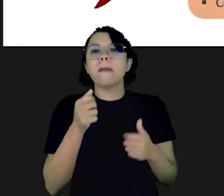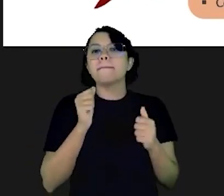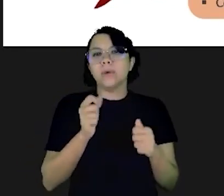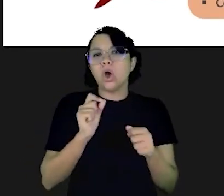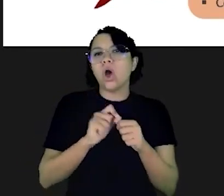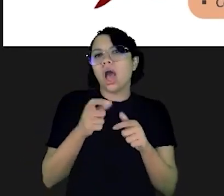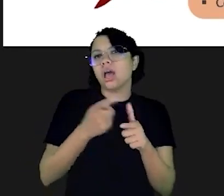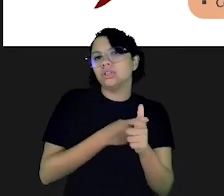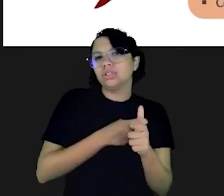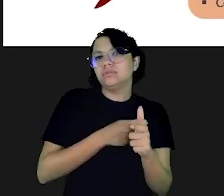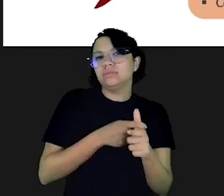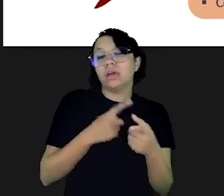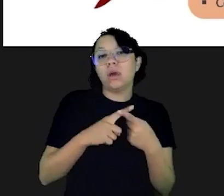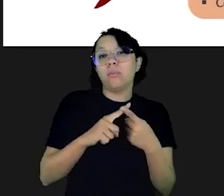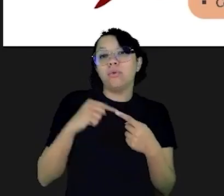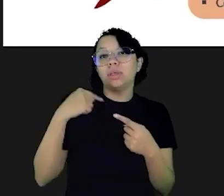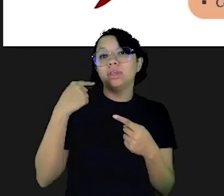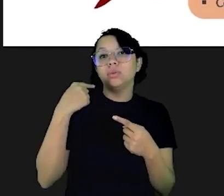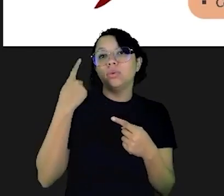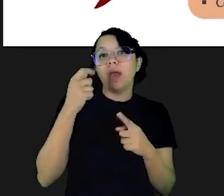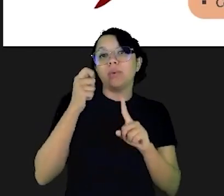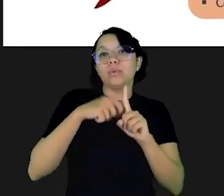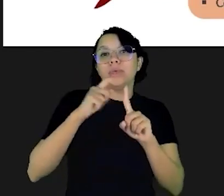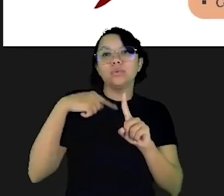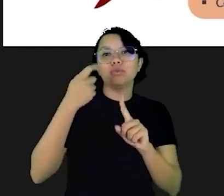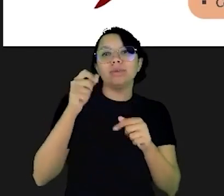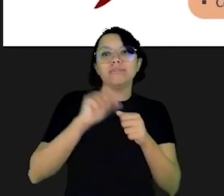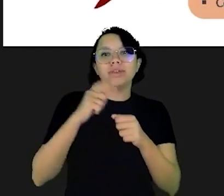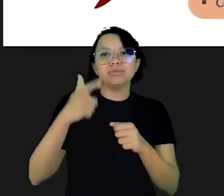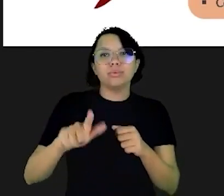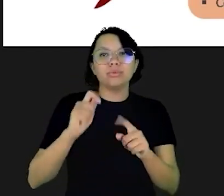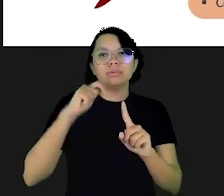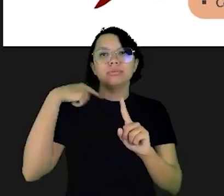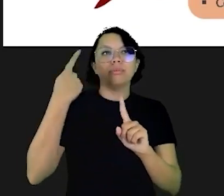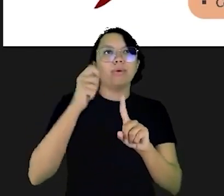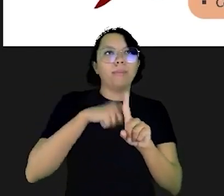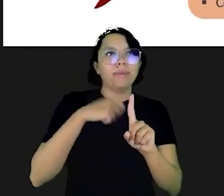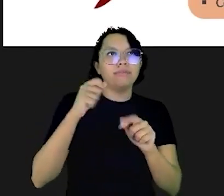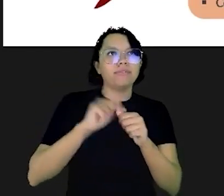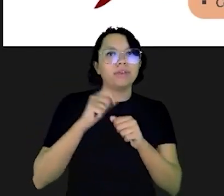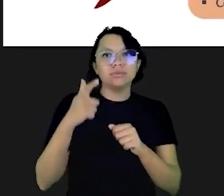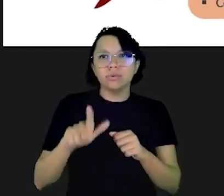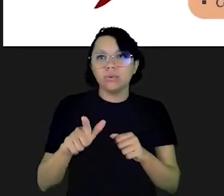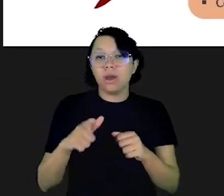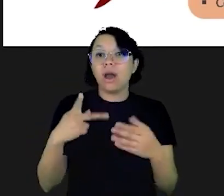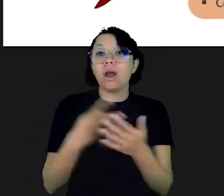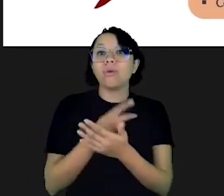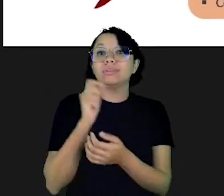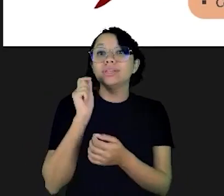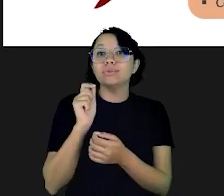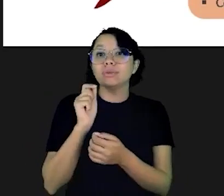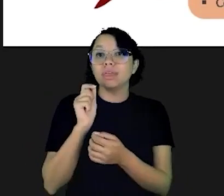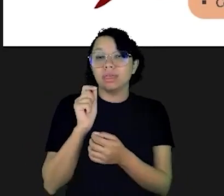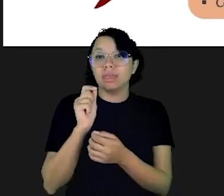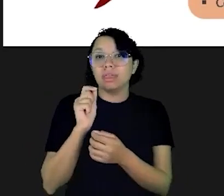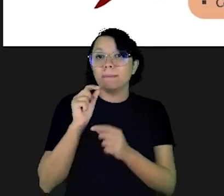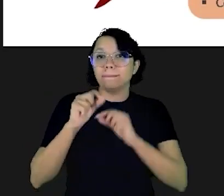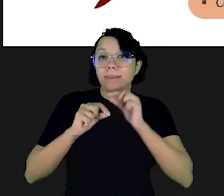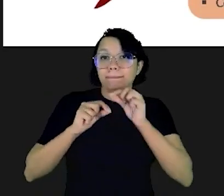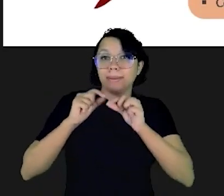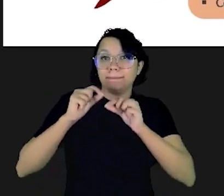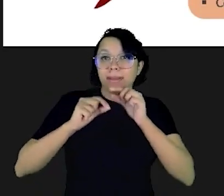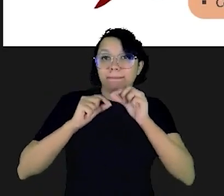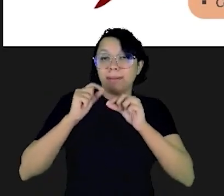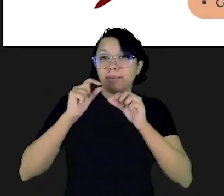reais por mês então eu posso fazer essa dívida e no mês seguinte faz outra e no outro mês faz outra e depois mais outra e